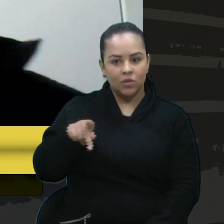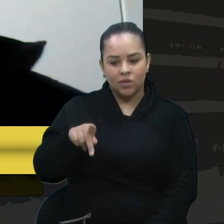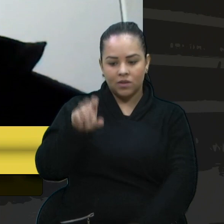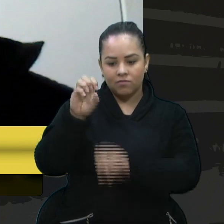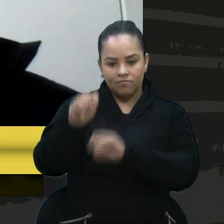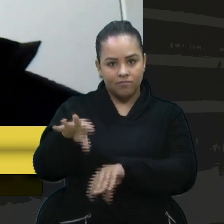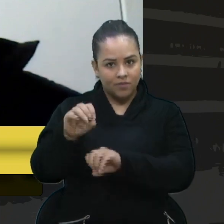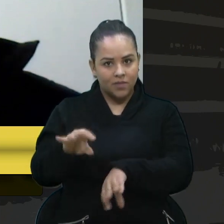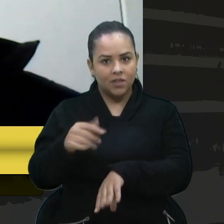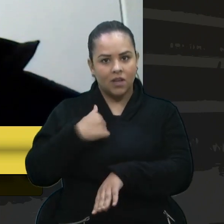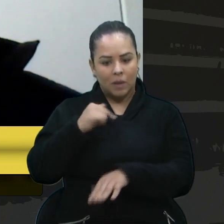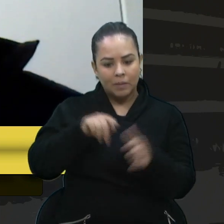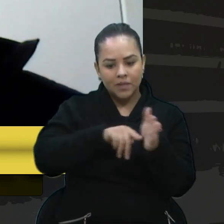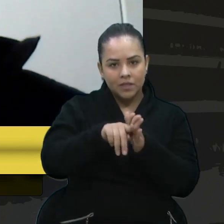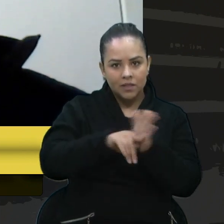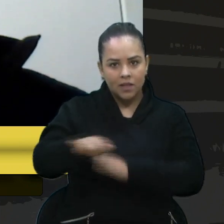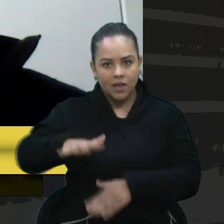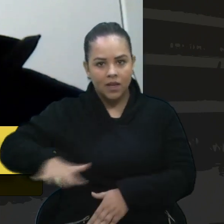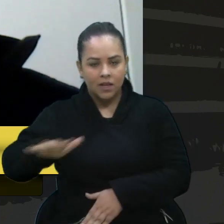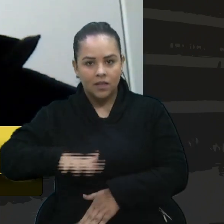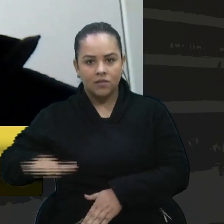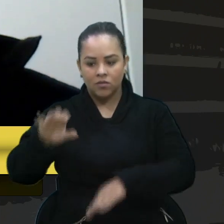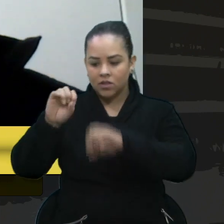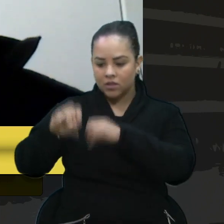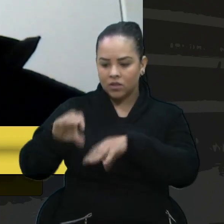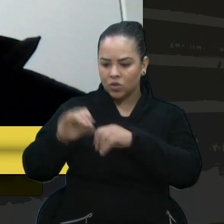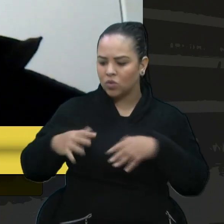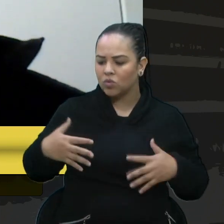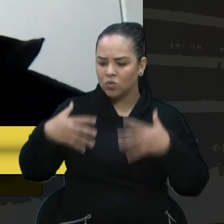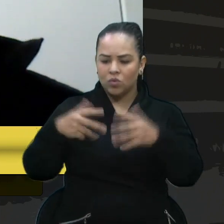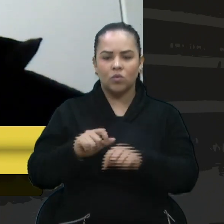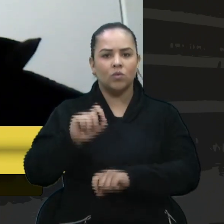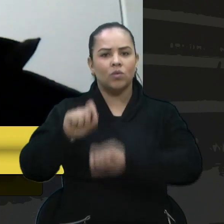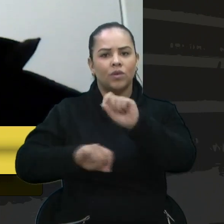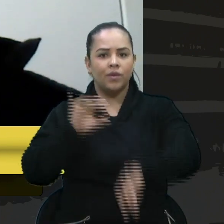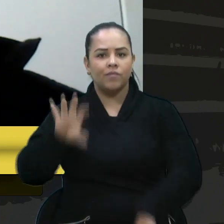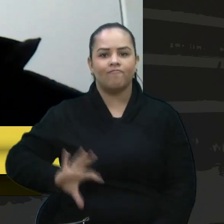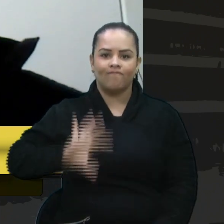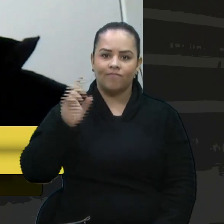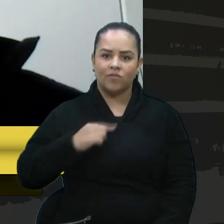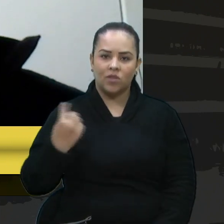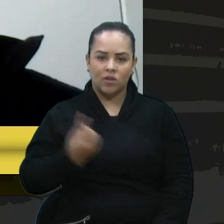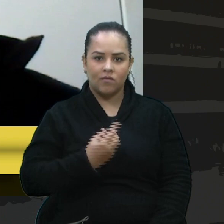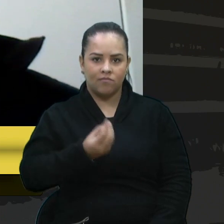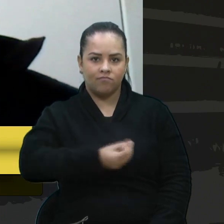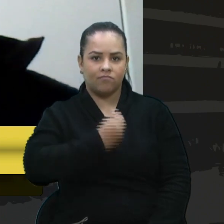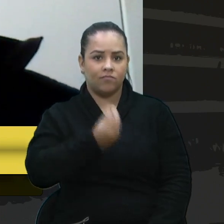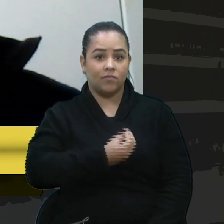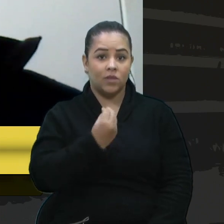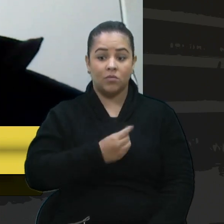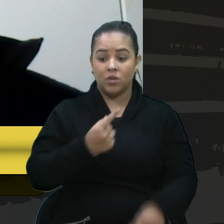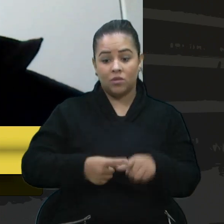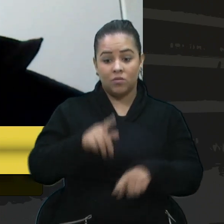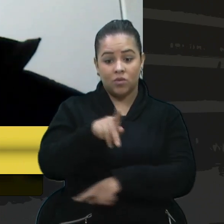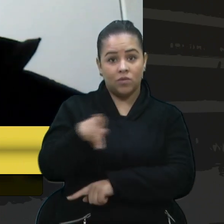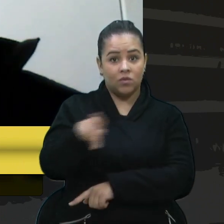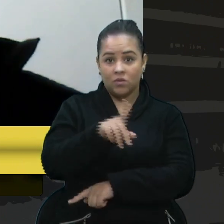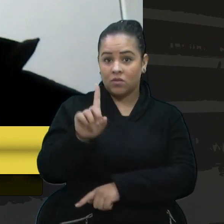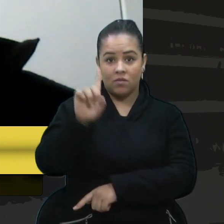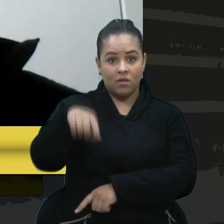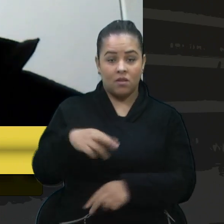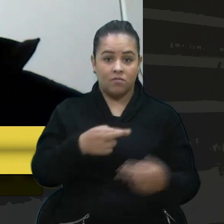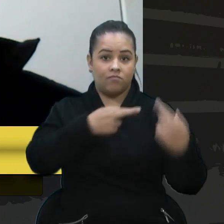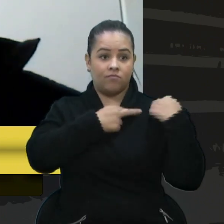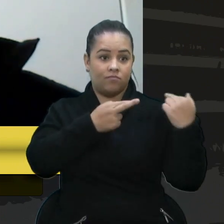pesquisa a área de educação, por toda essa situação complexa que a gente vive. E os professores não são responsáveis